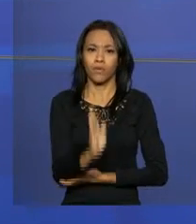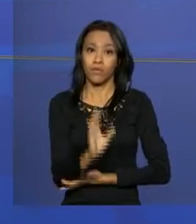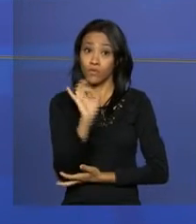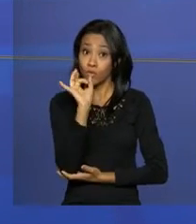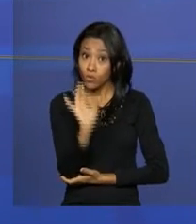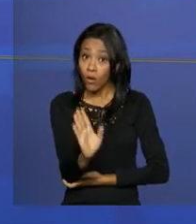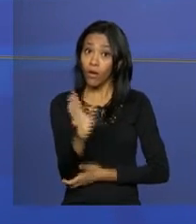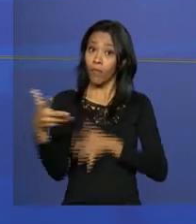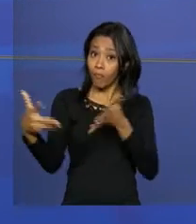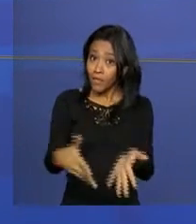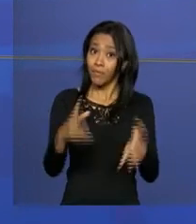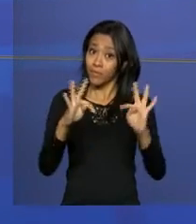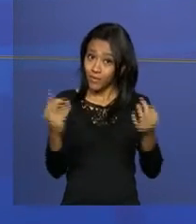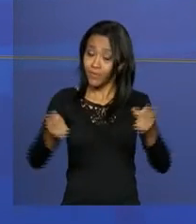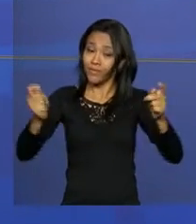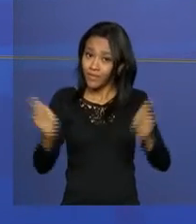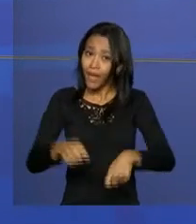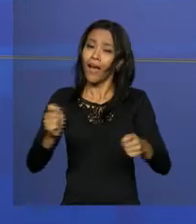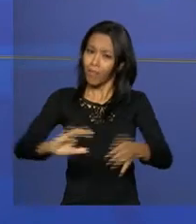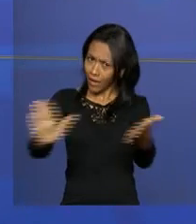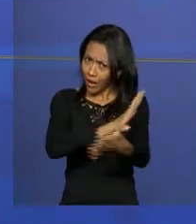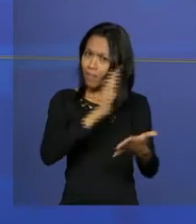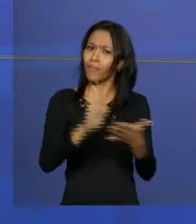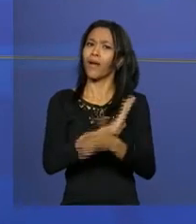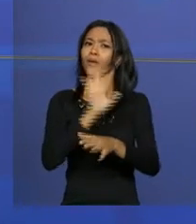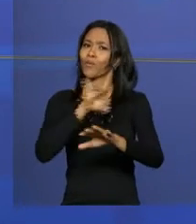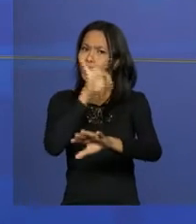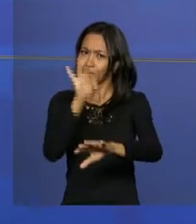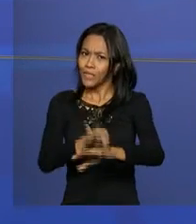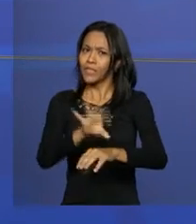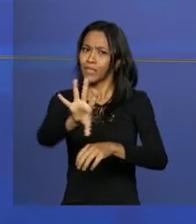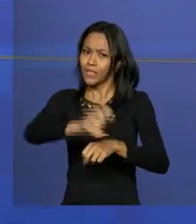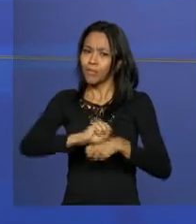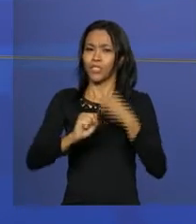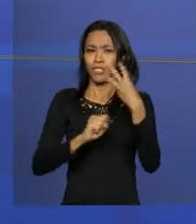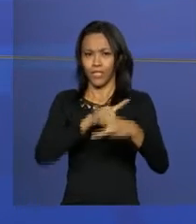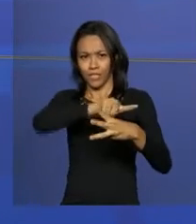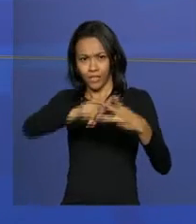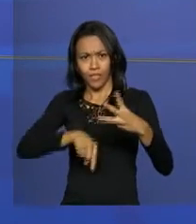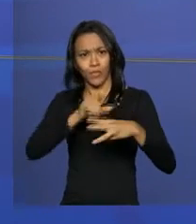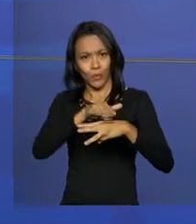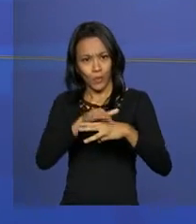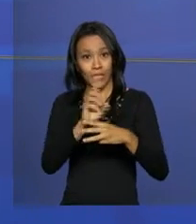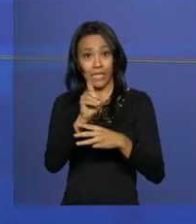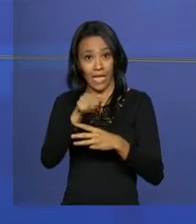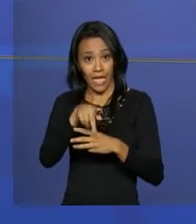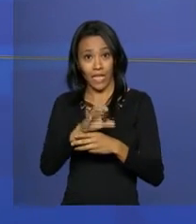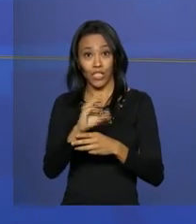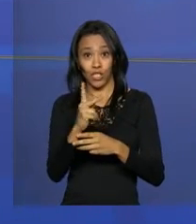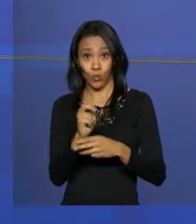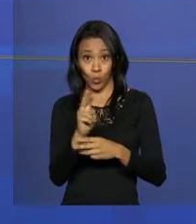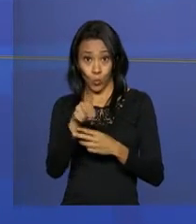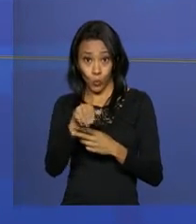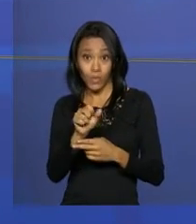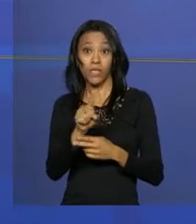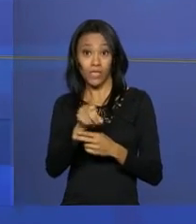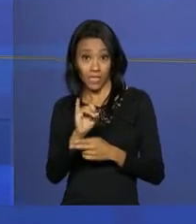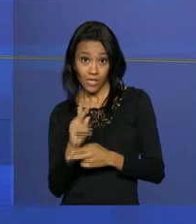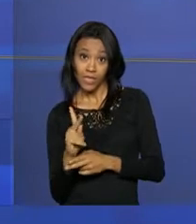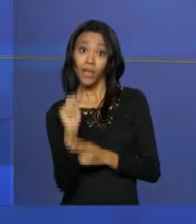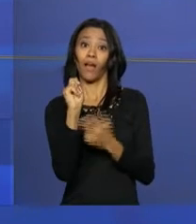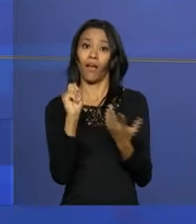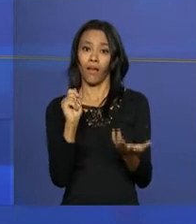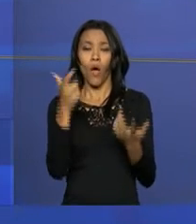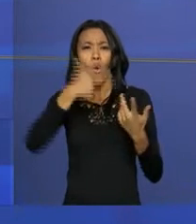participação de todos é possível acabar com o mosquito transmissor da dengue, da chikungunha e do zika. Outras informações